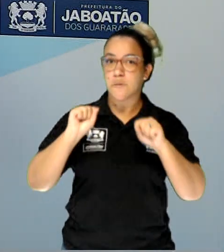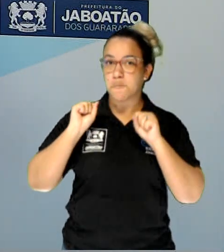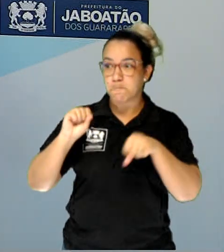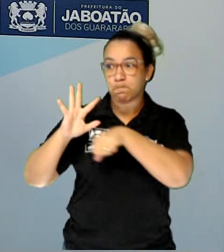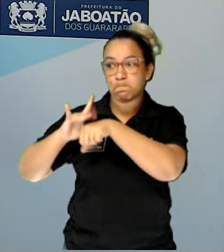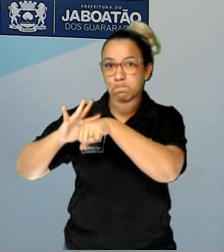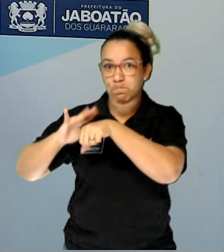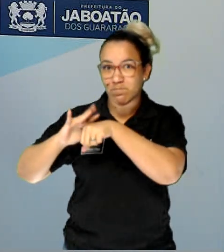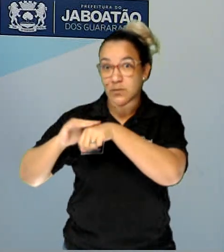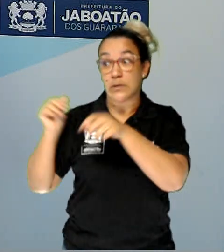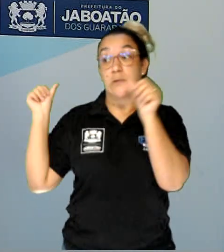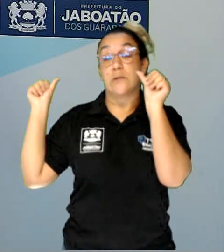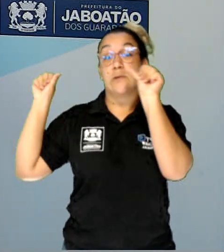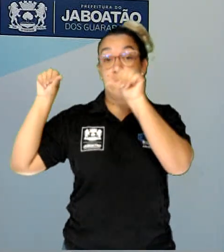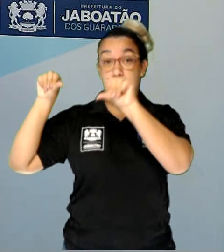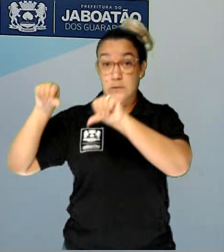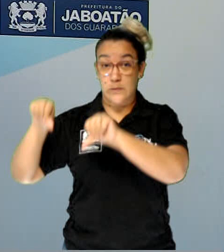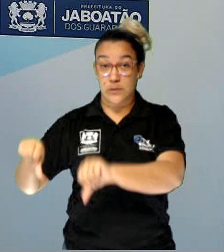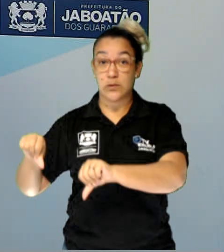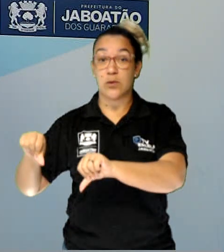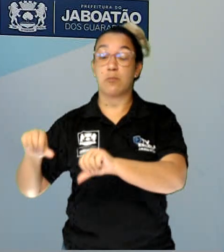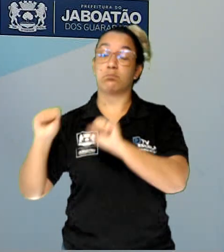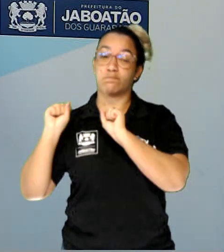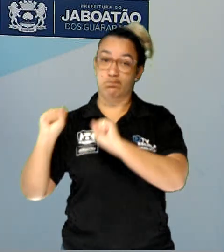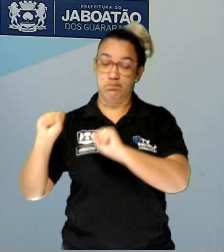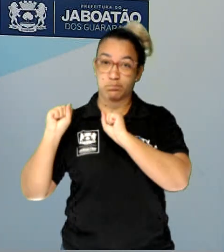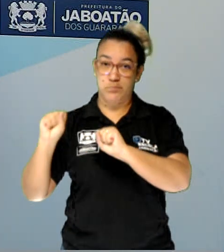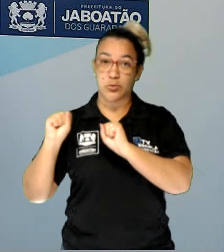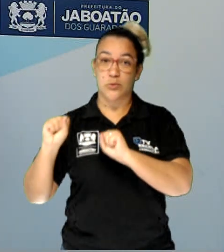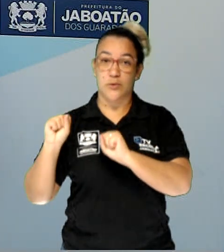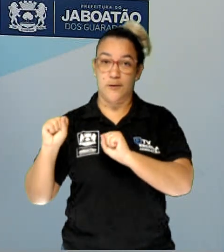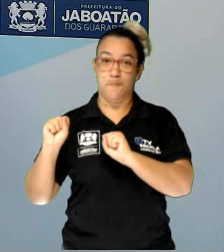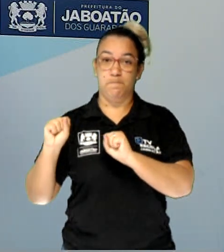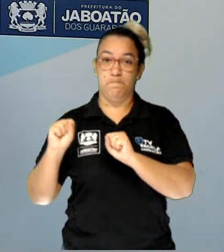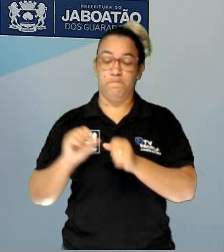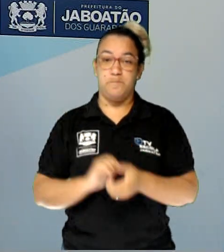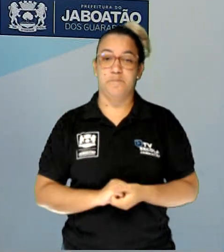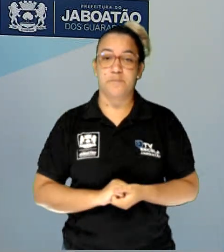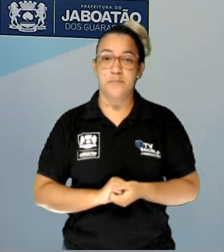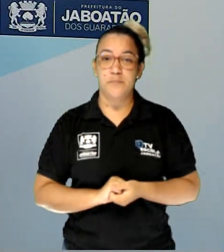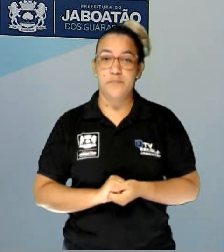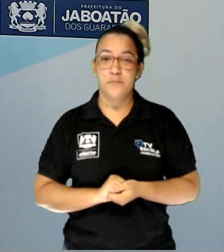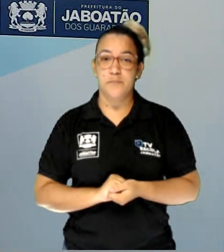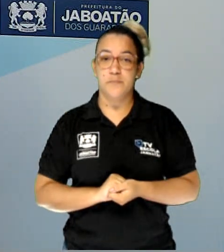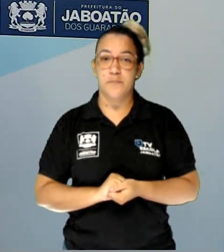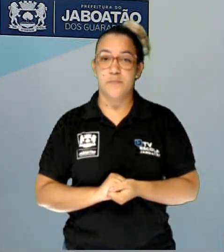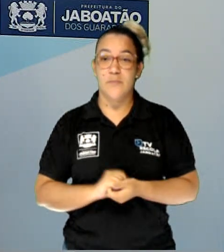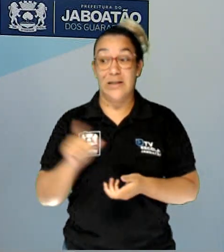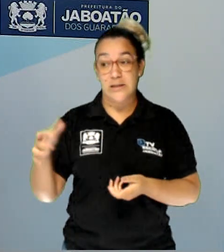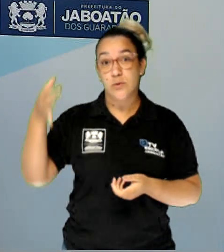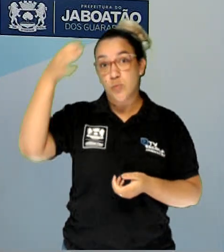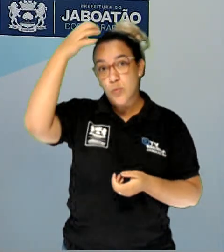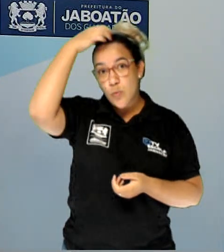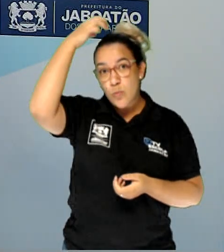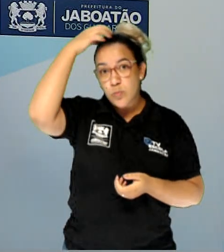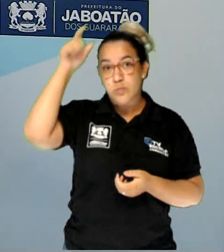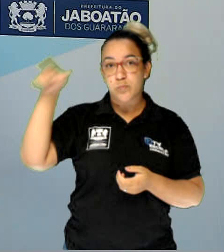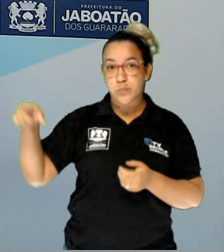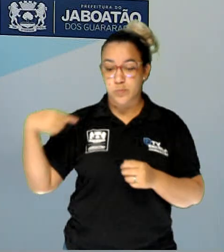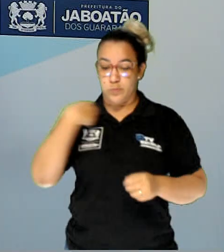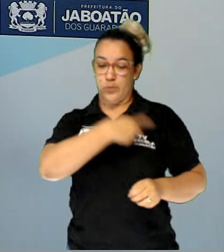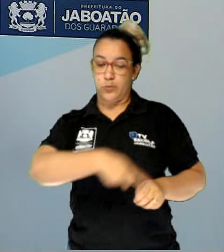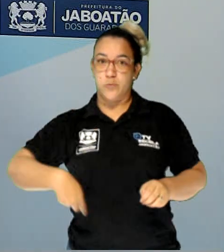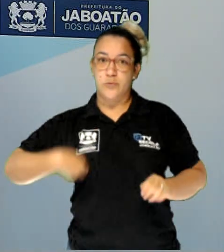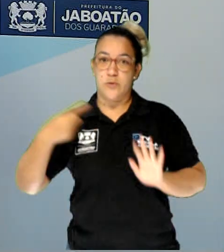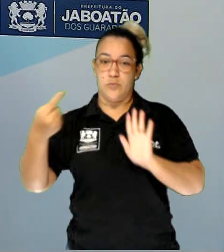imunossupressão, sua imunodepressão. Como se fosse o exército de um país.